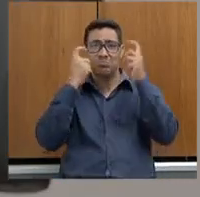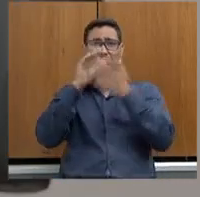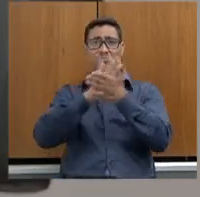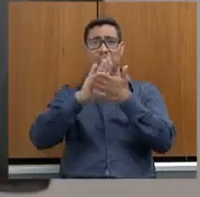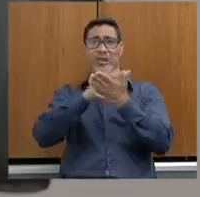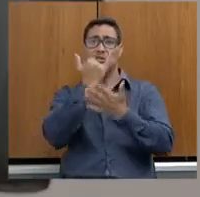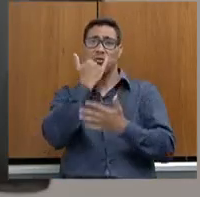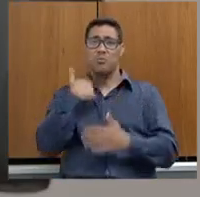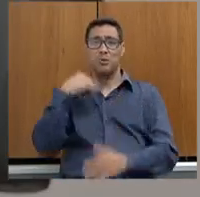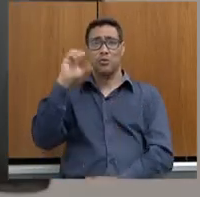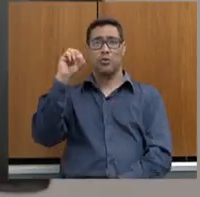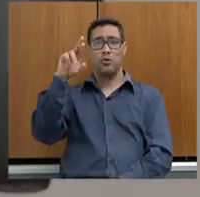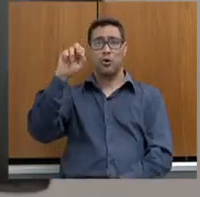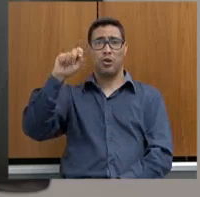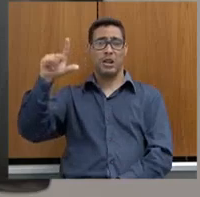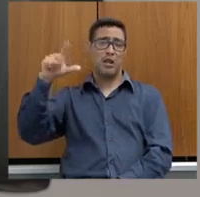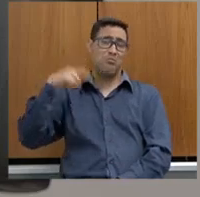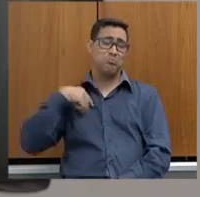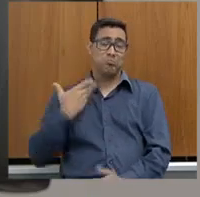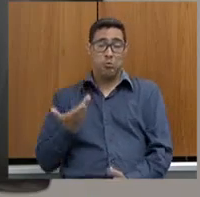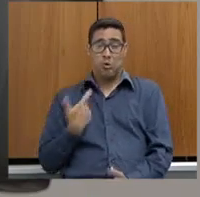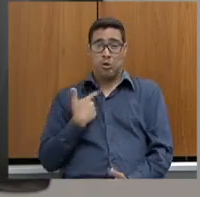Não, eu sou delegado geral de polícia.